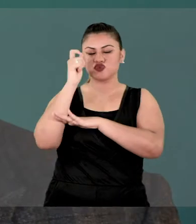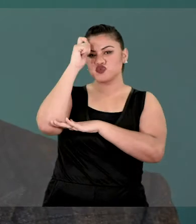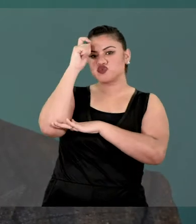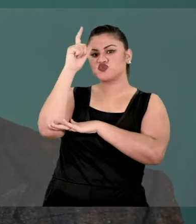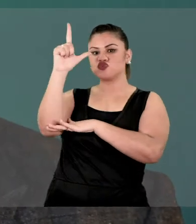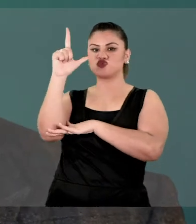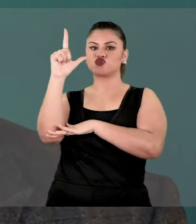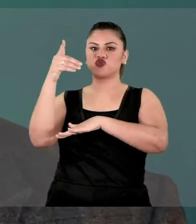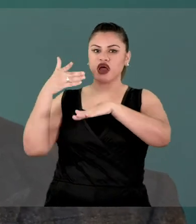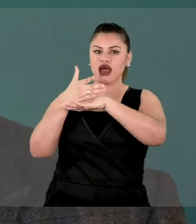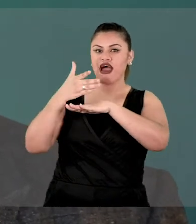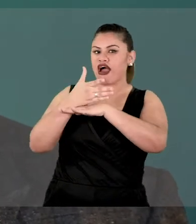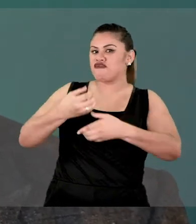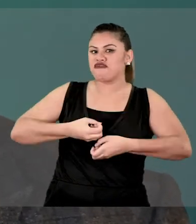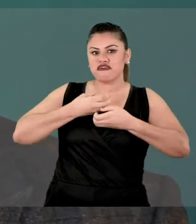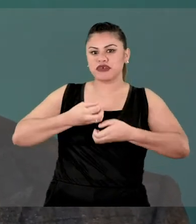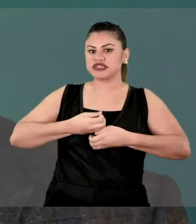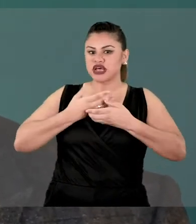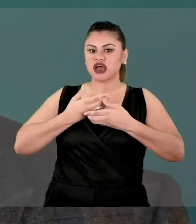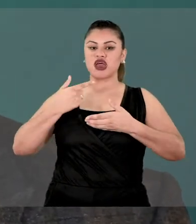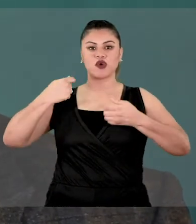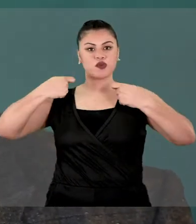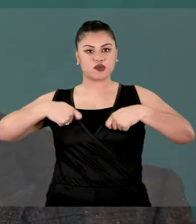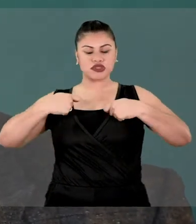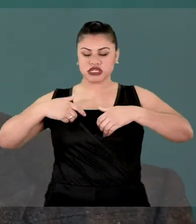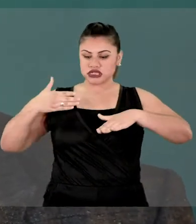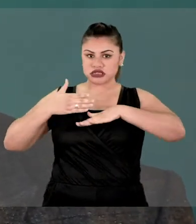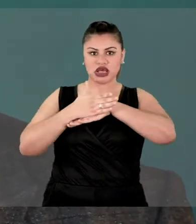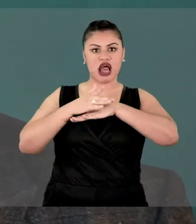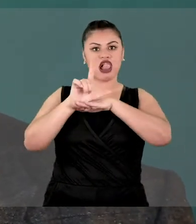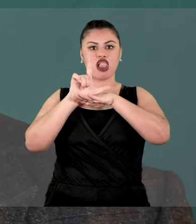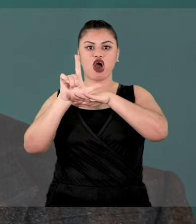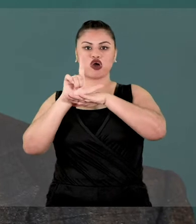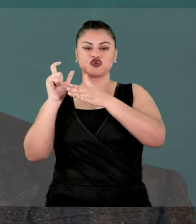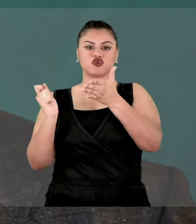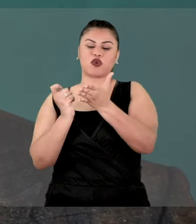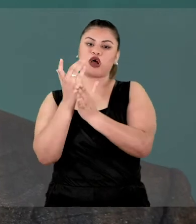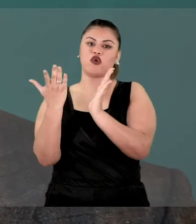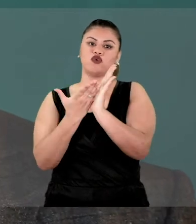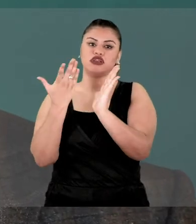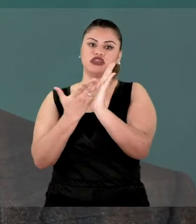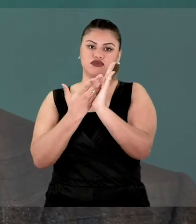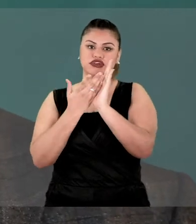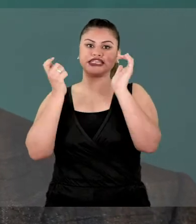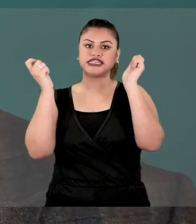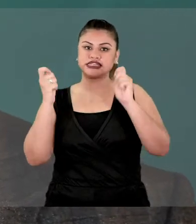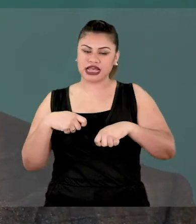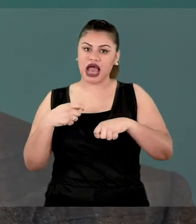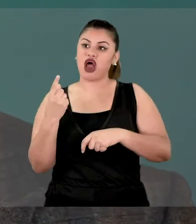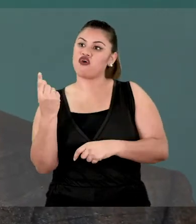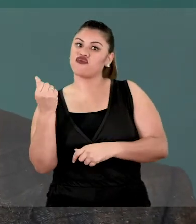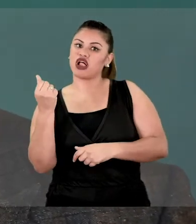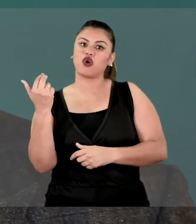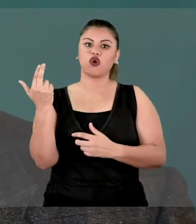acesso à cultura, acesso à informação. Eu tenho que entrar numa loja e comprar o livro que está